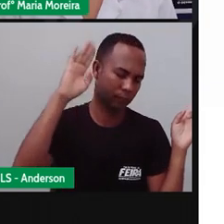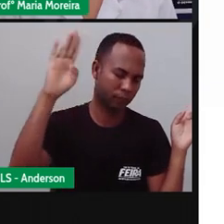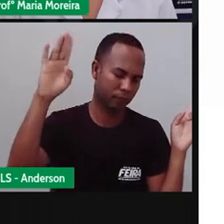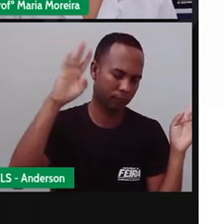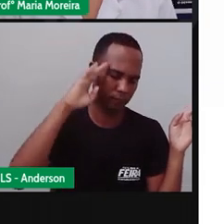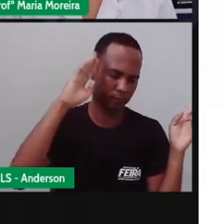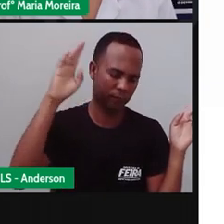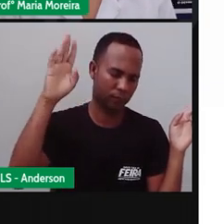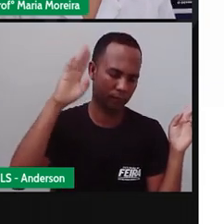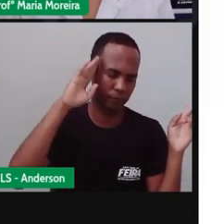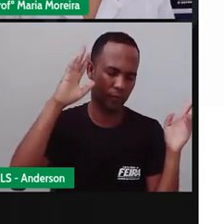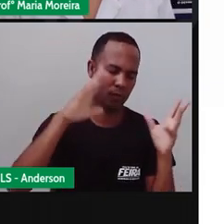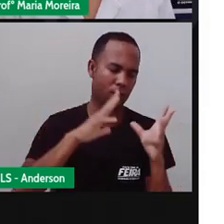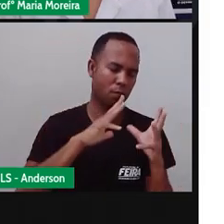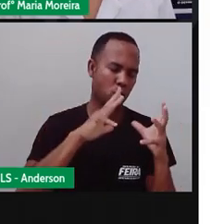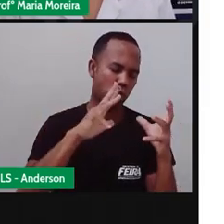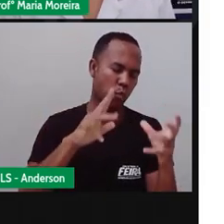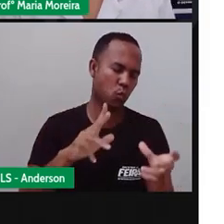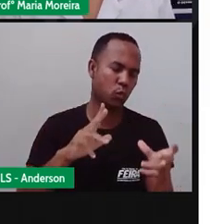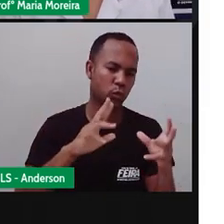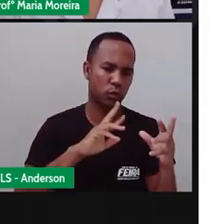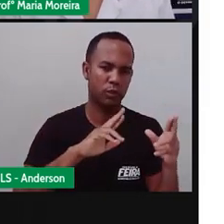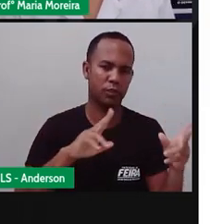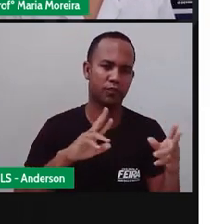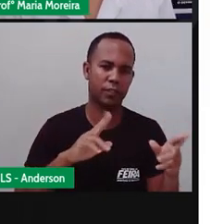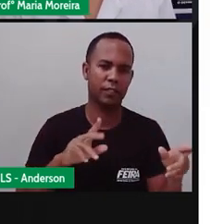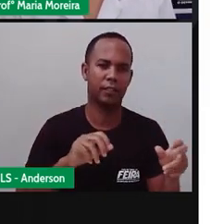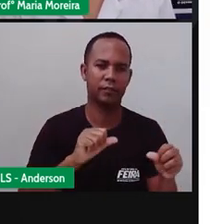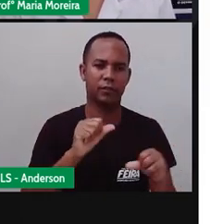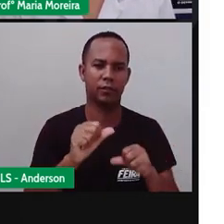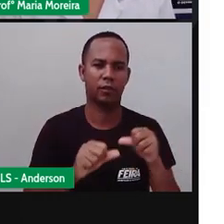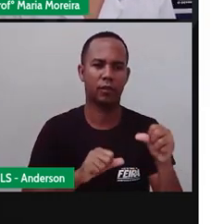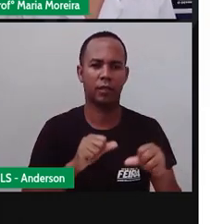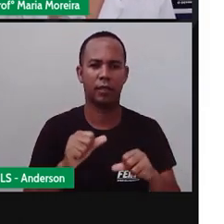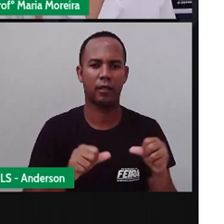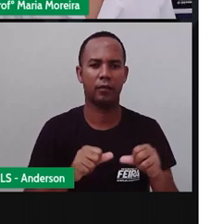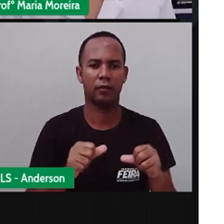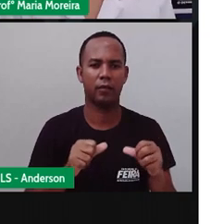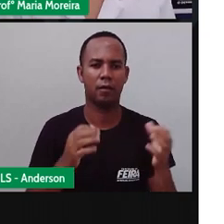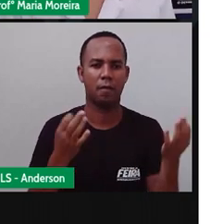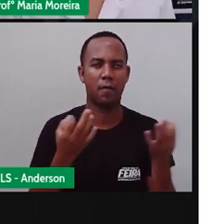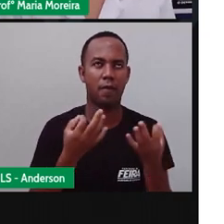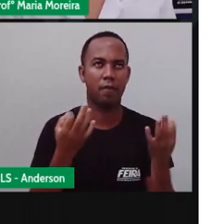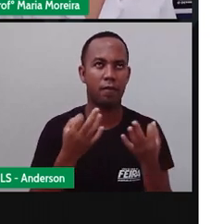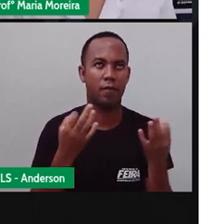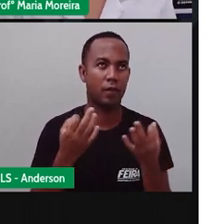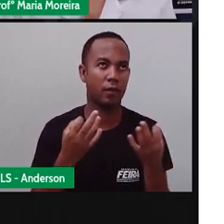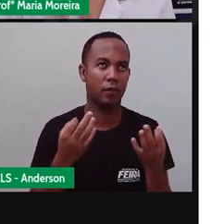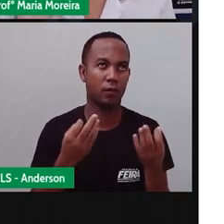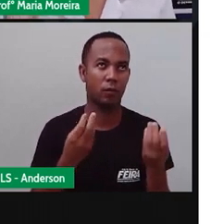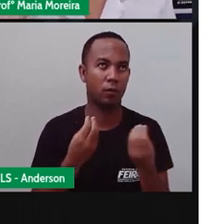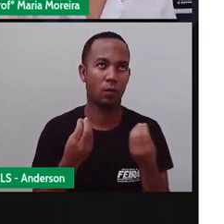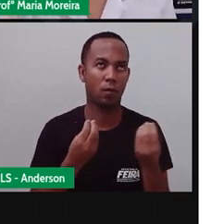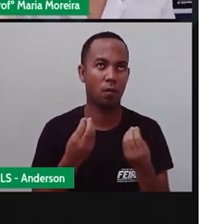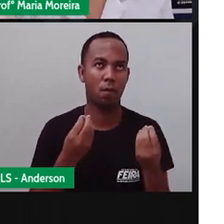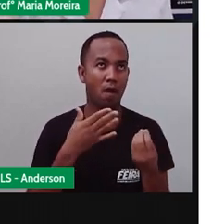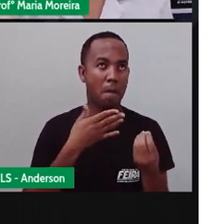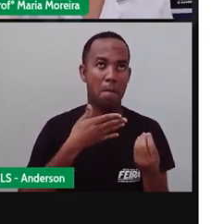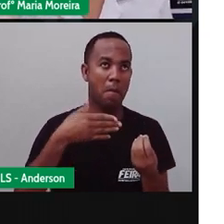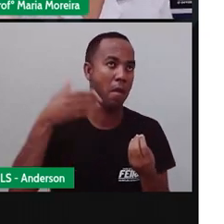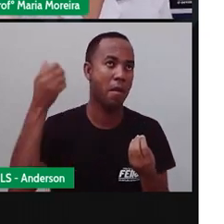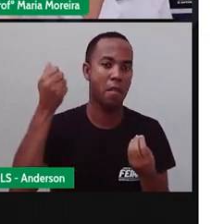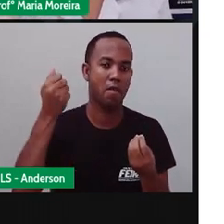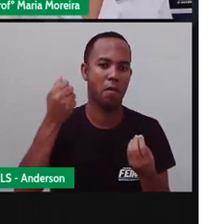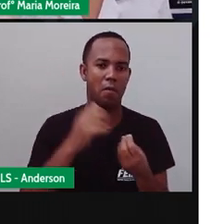Sonhou com um mundo novo, reformado, inteirinho pelas suas mãos. Uma beleza!